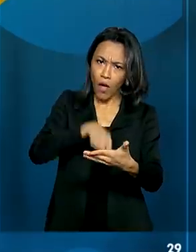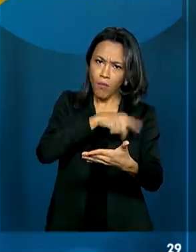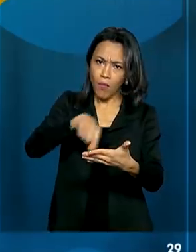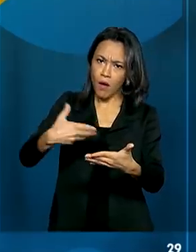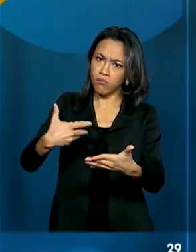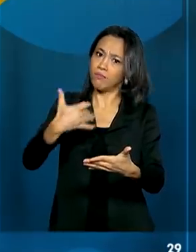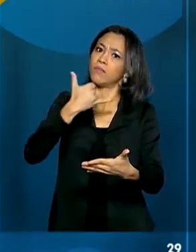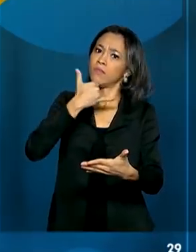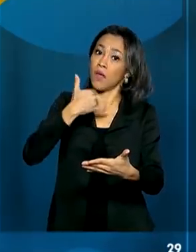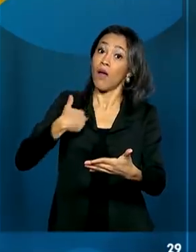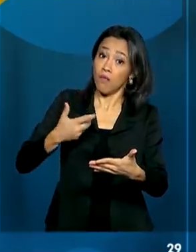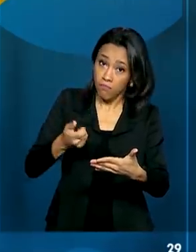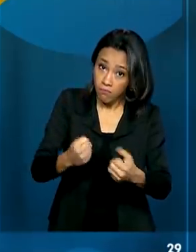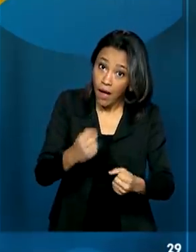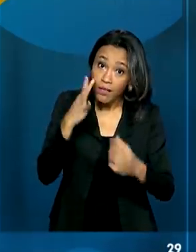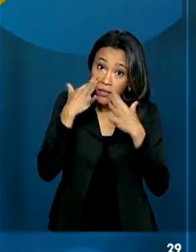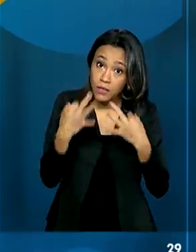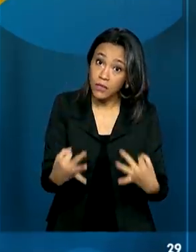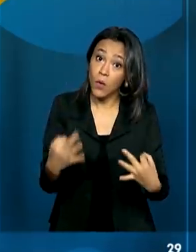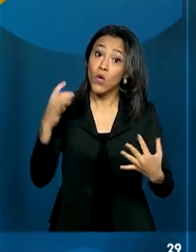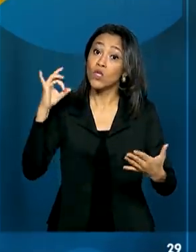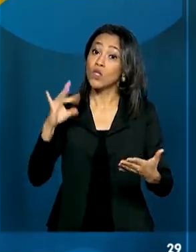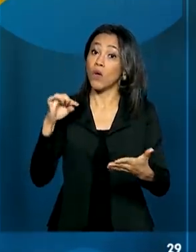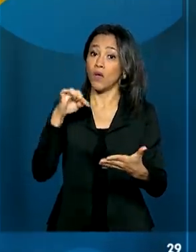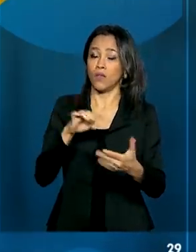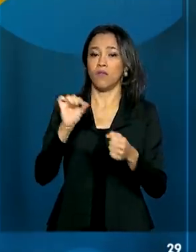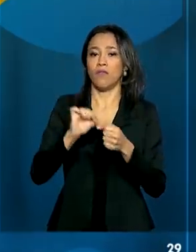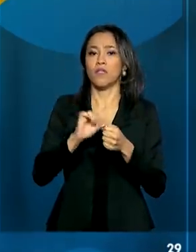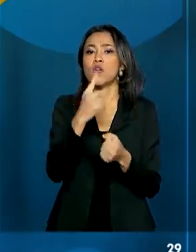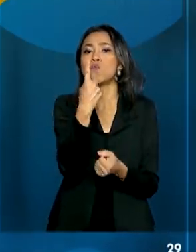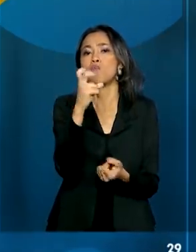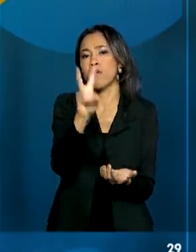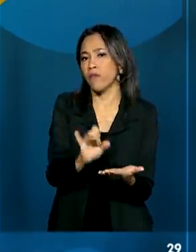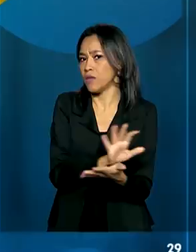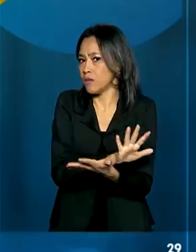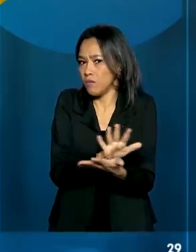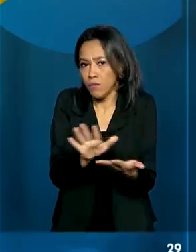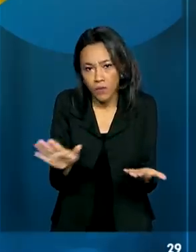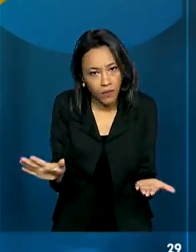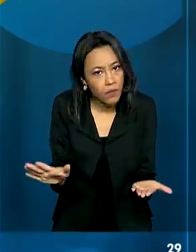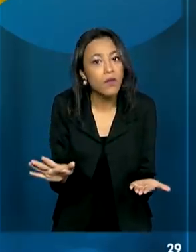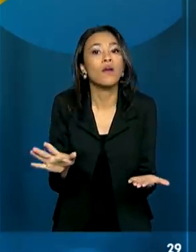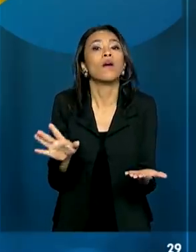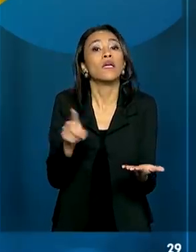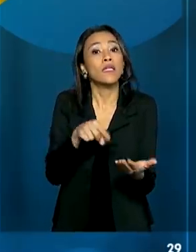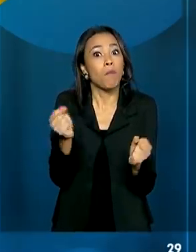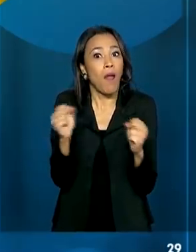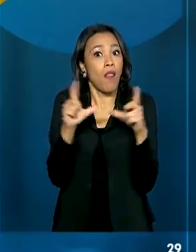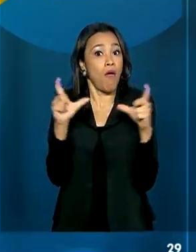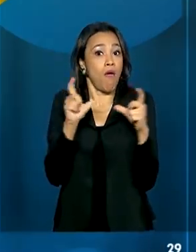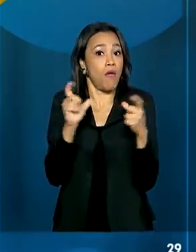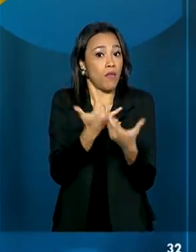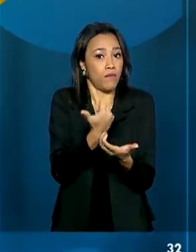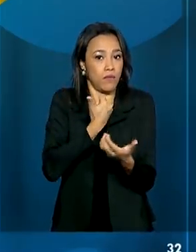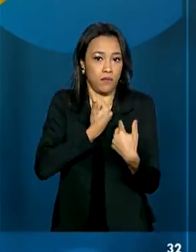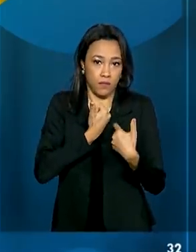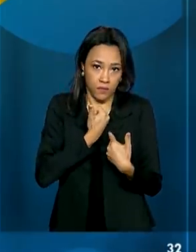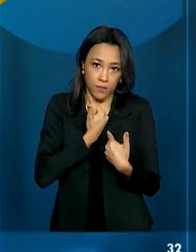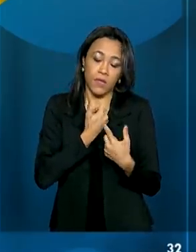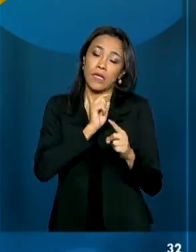atenção, essa operação só pode ser feita uma única vez e você recebe um alerta sobre isso.